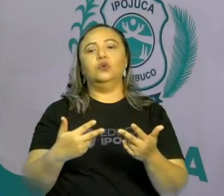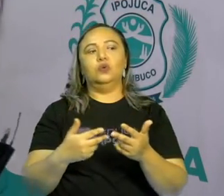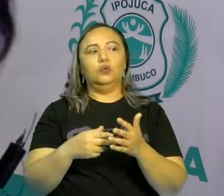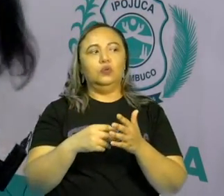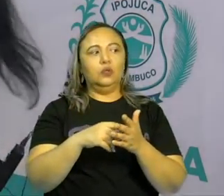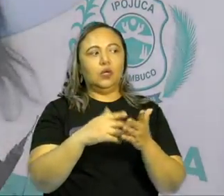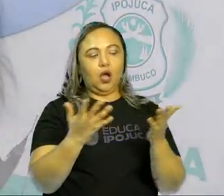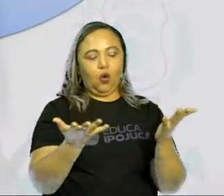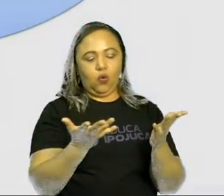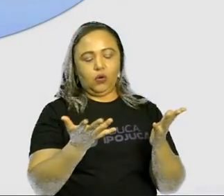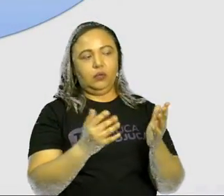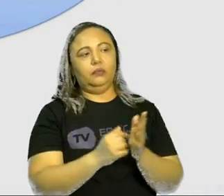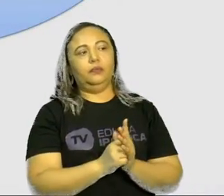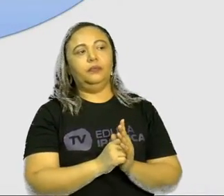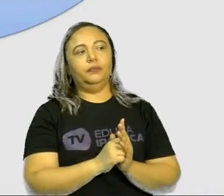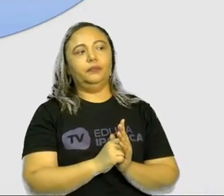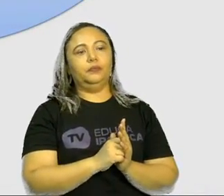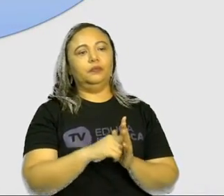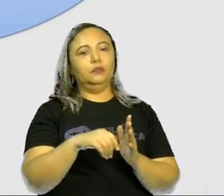pedir. Vamos ver aqui?